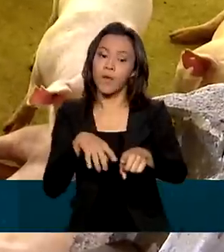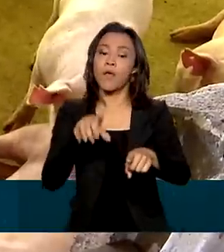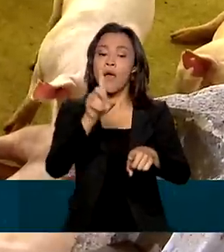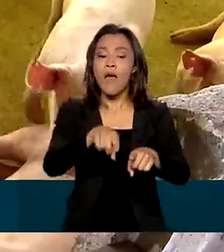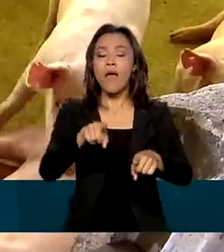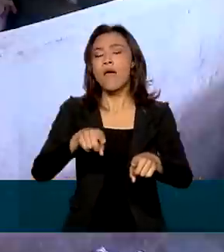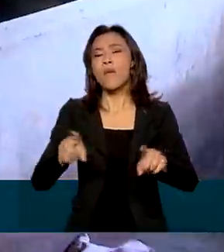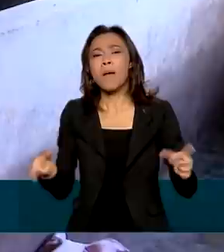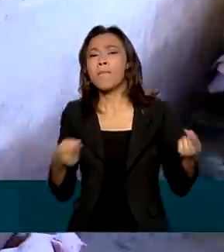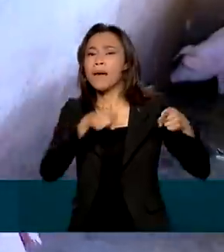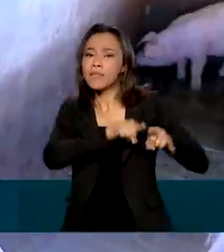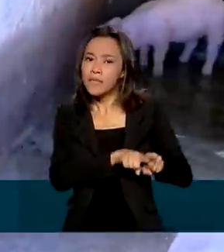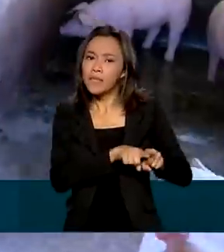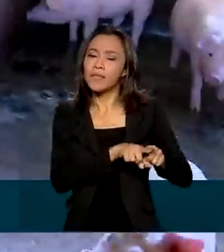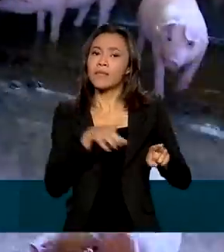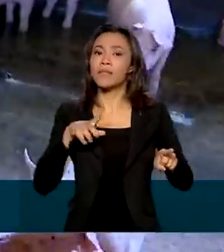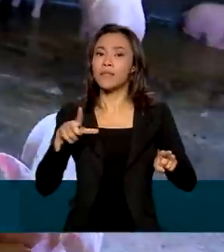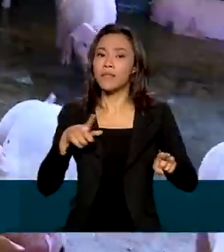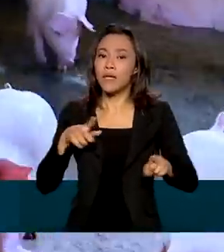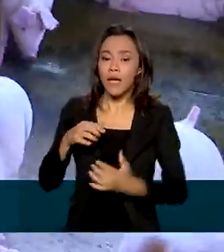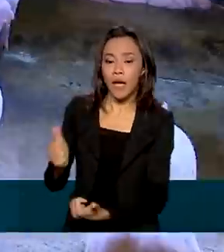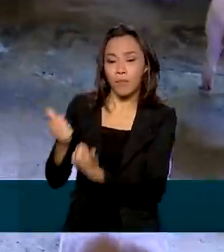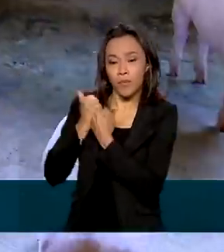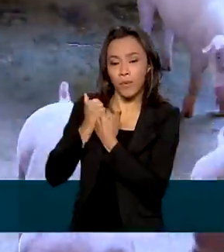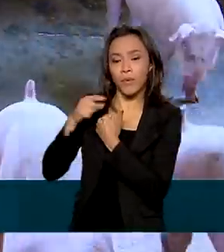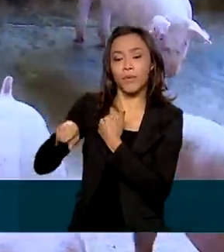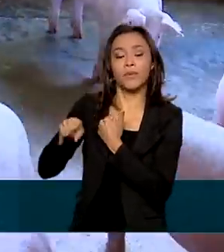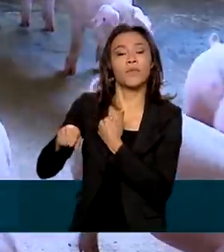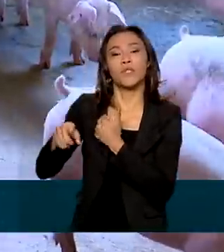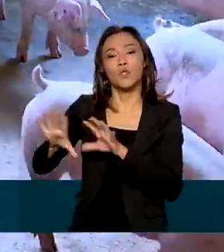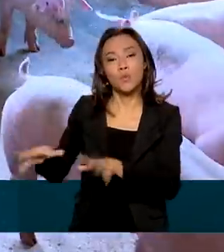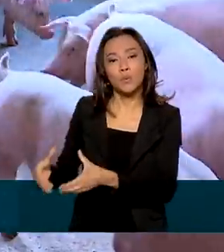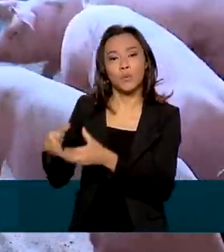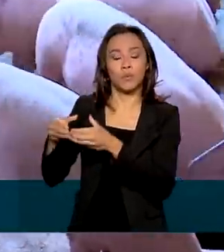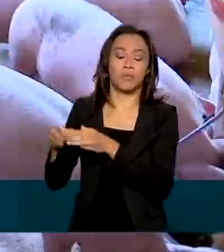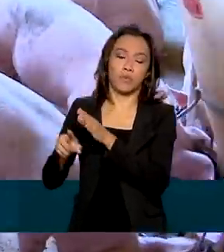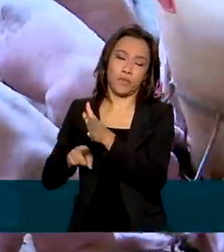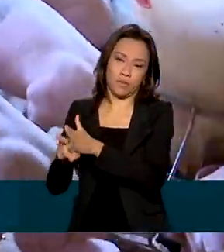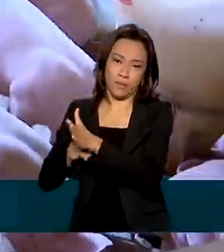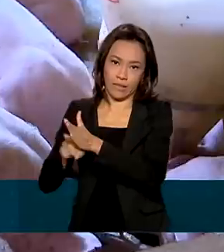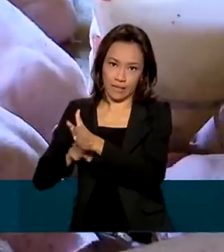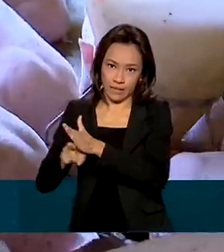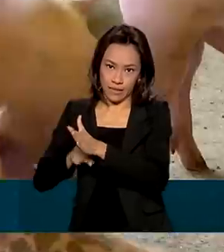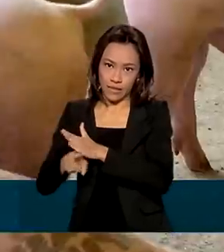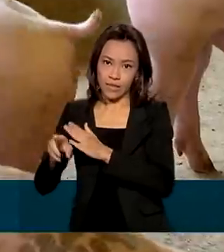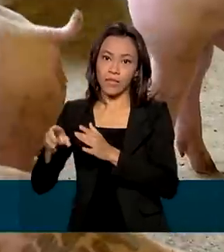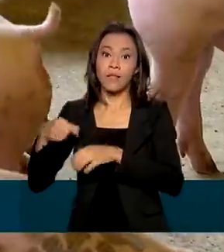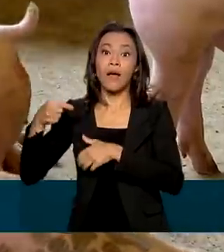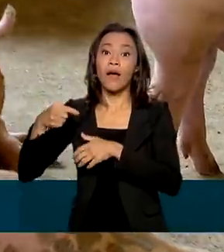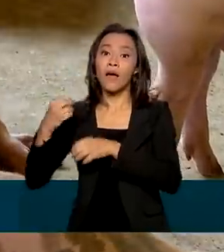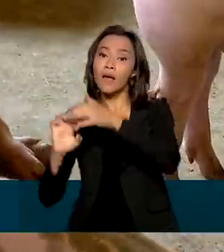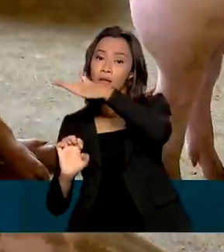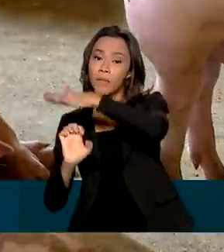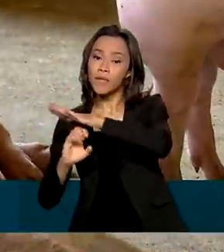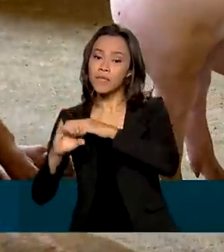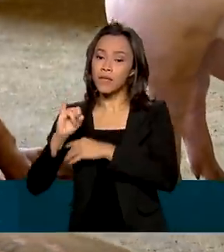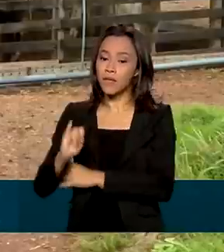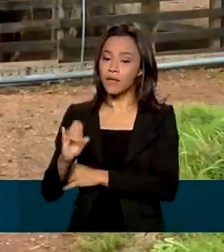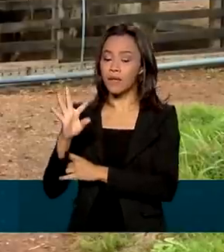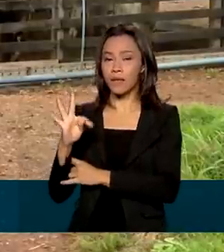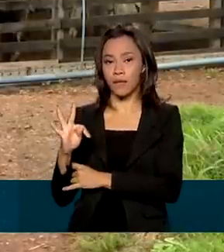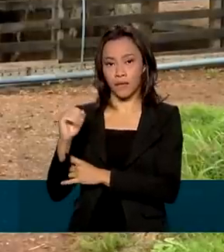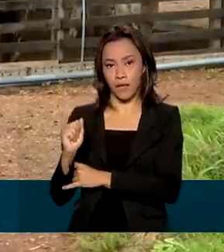rurais com pesquisadores do Parque Tecnológico de Itaipu, no oeste do Paraná. Na Granja Colombari, os dejetos de 5 mil